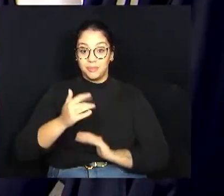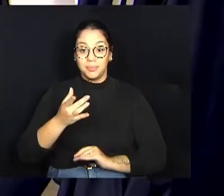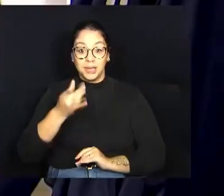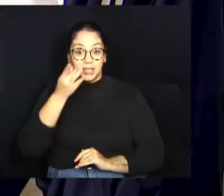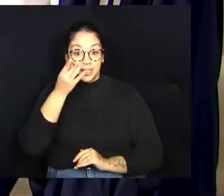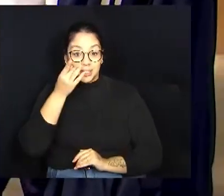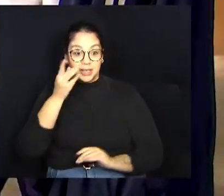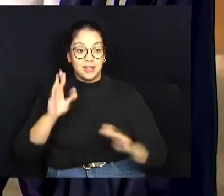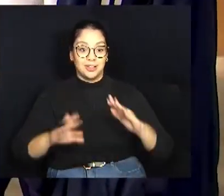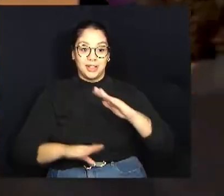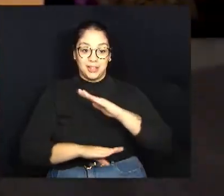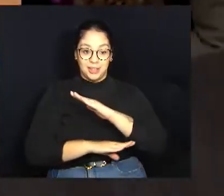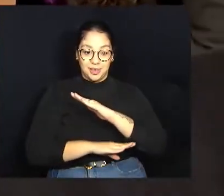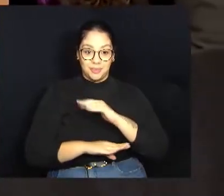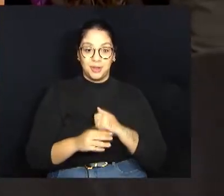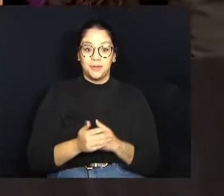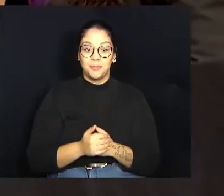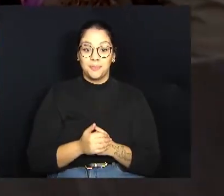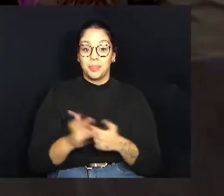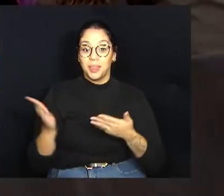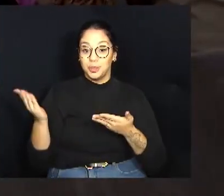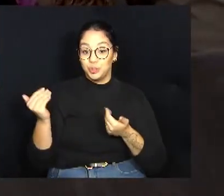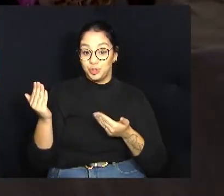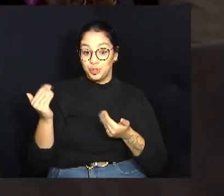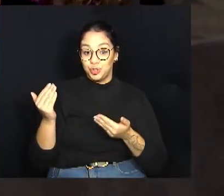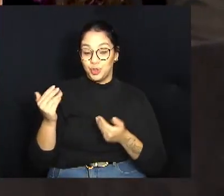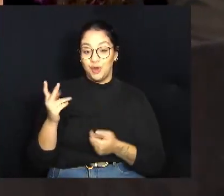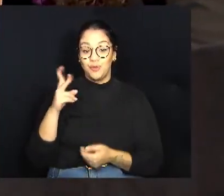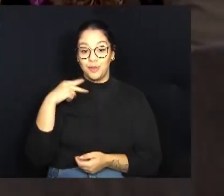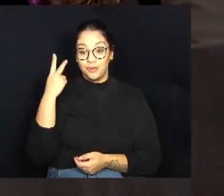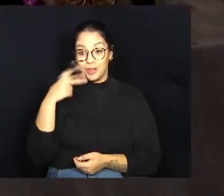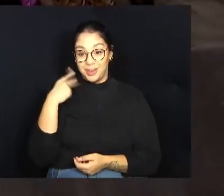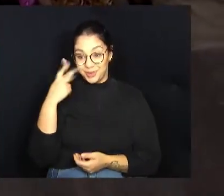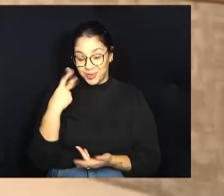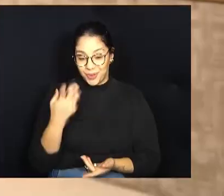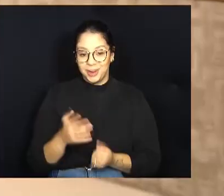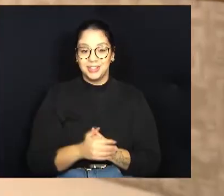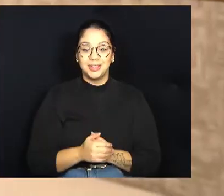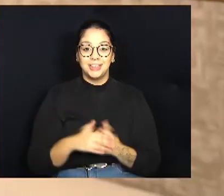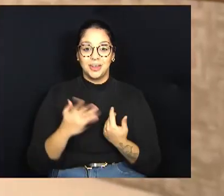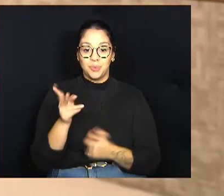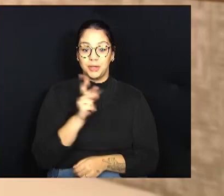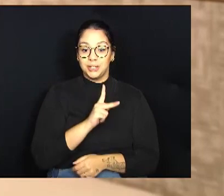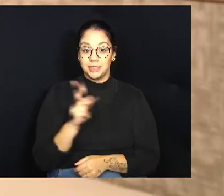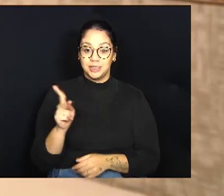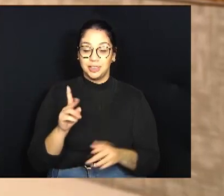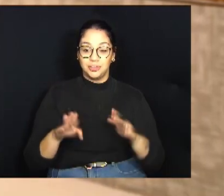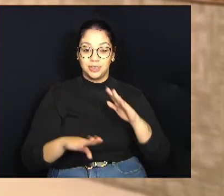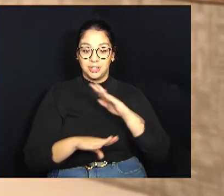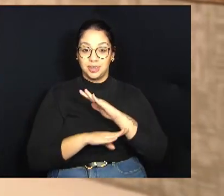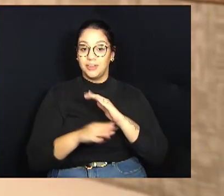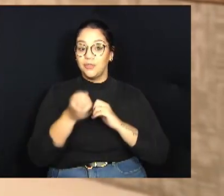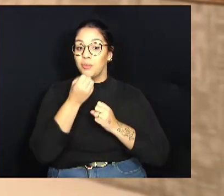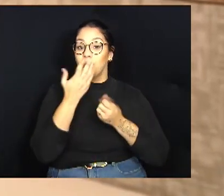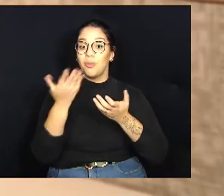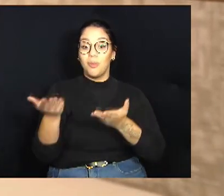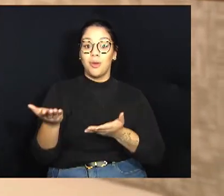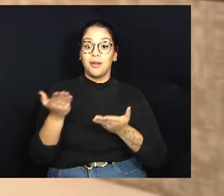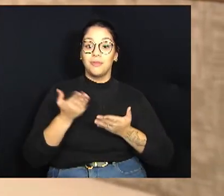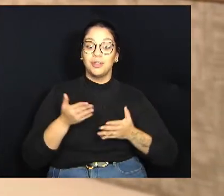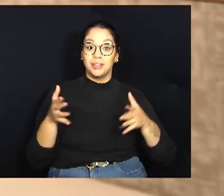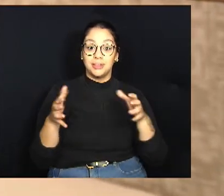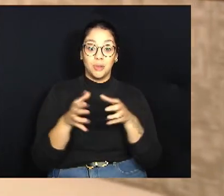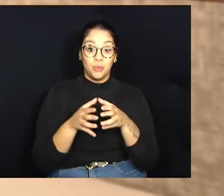Câmara Municipal, como jovens vereadores e vereadoras. O presidente da Câmara deu as boas-vindas ao grupo